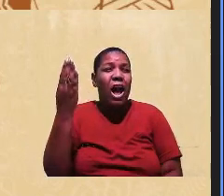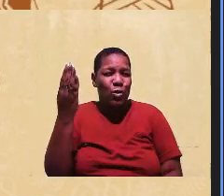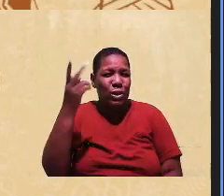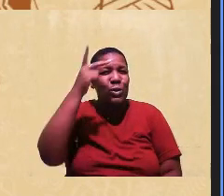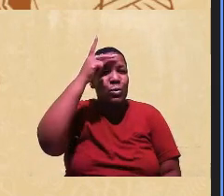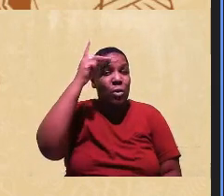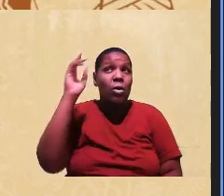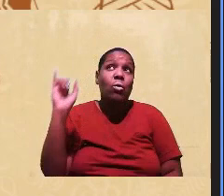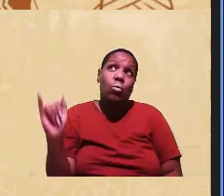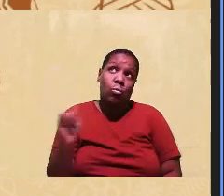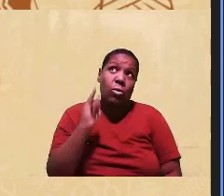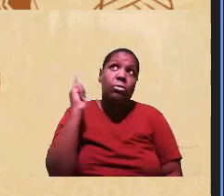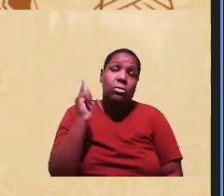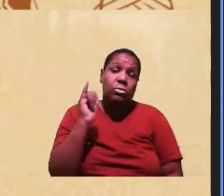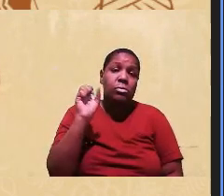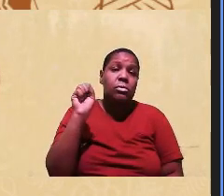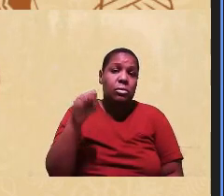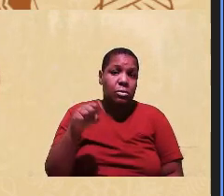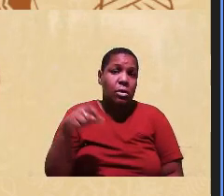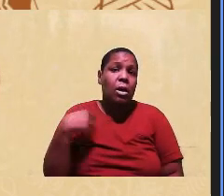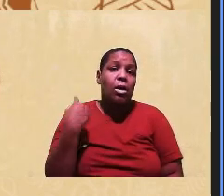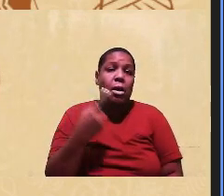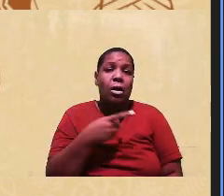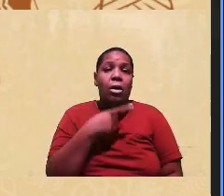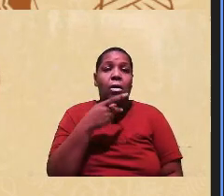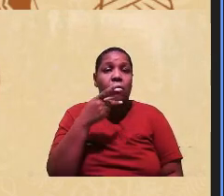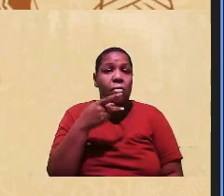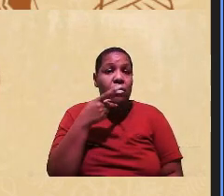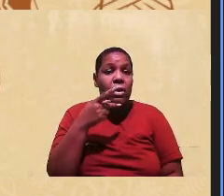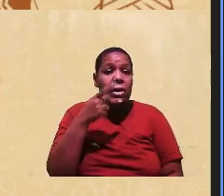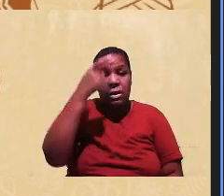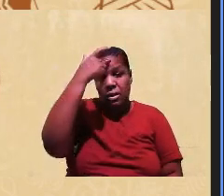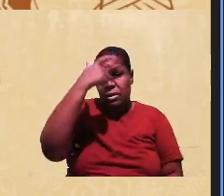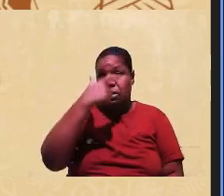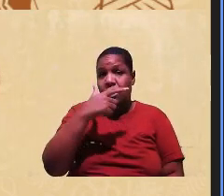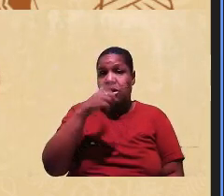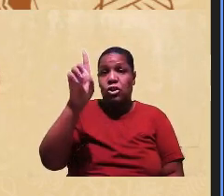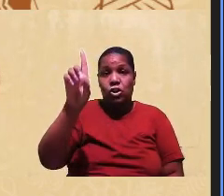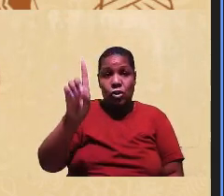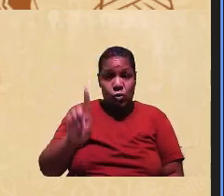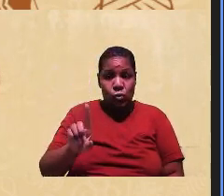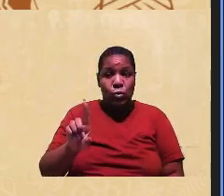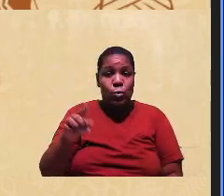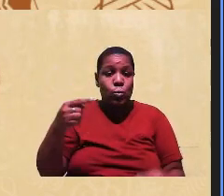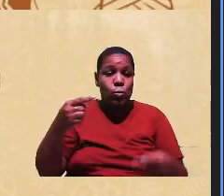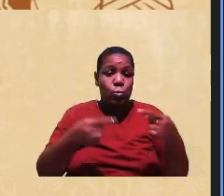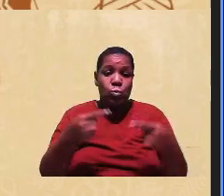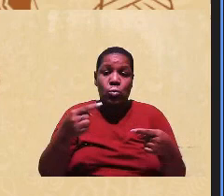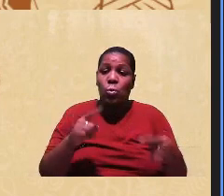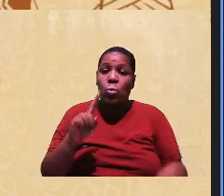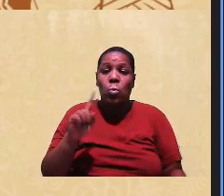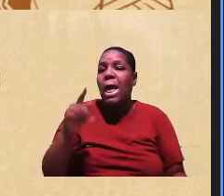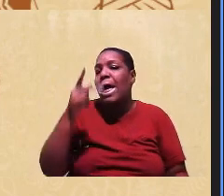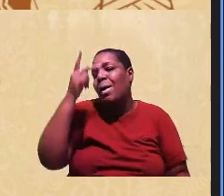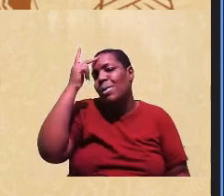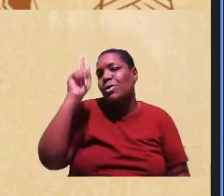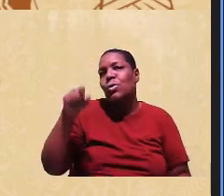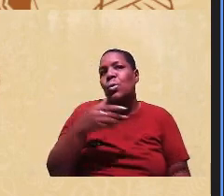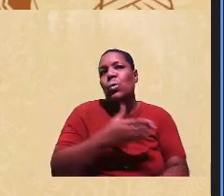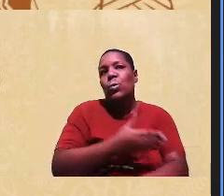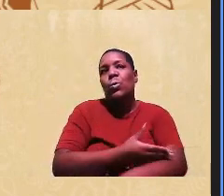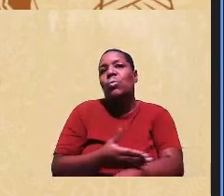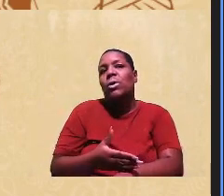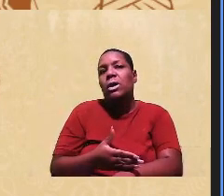importante para a gente falar dos sujeitos de direito da política que não são as pessoas brancas. E eu estou